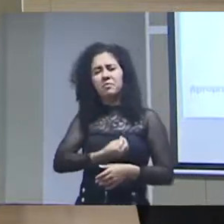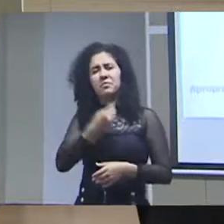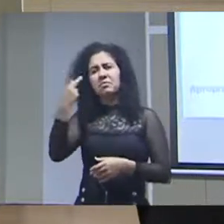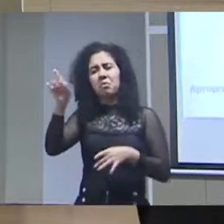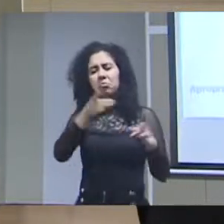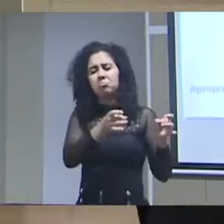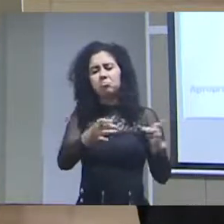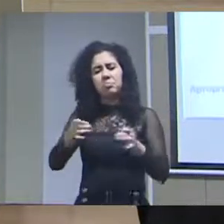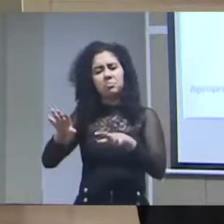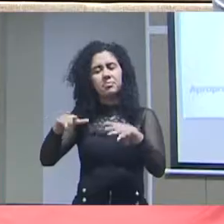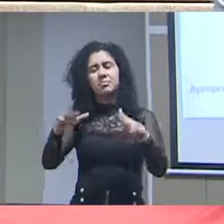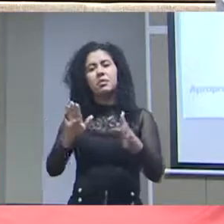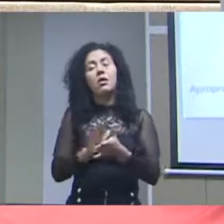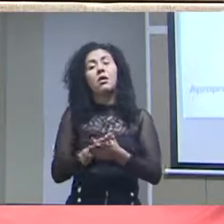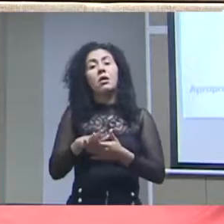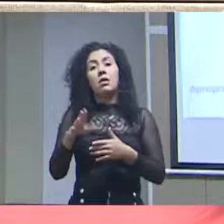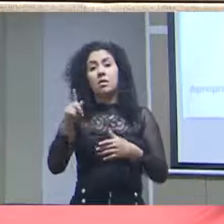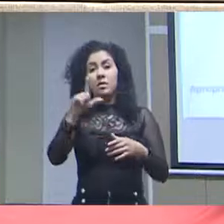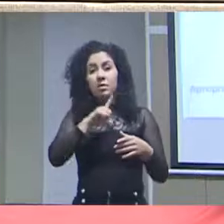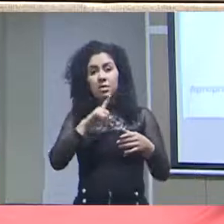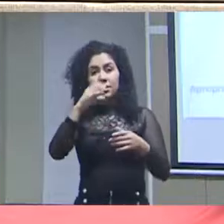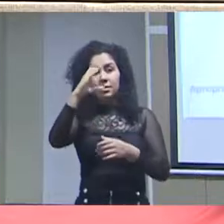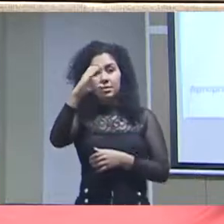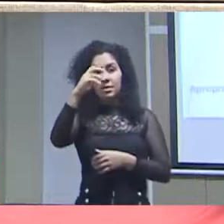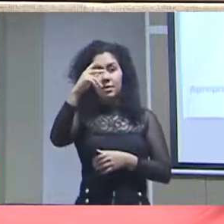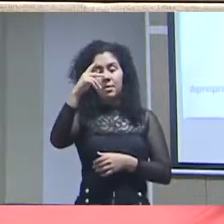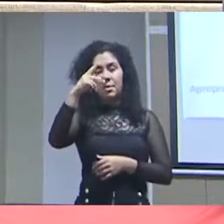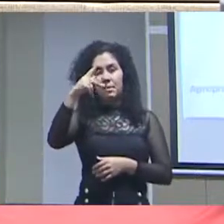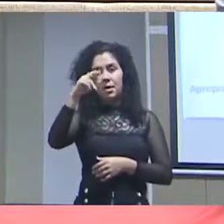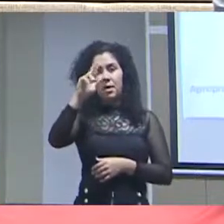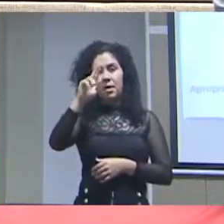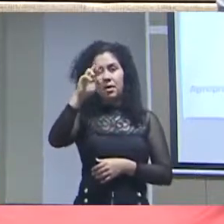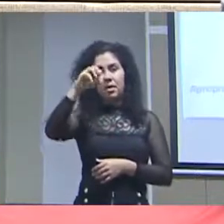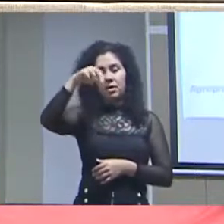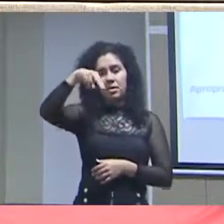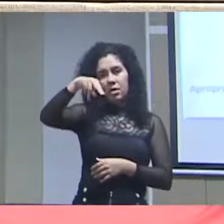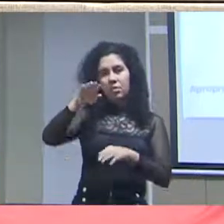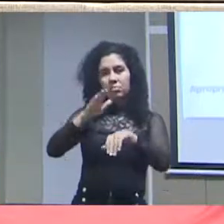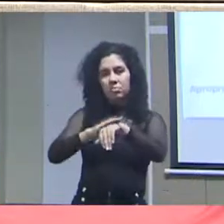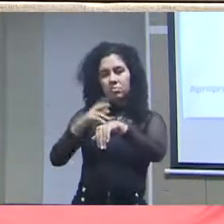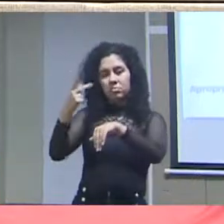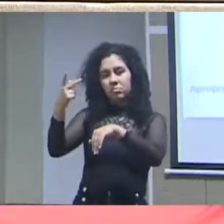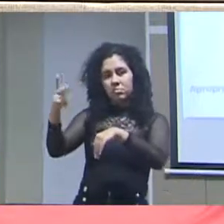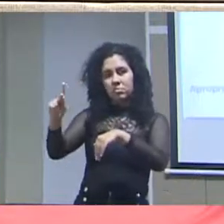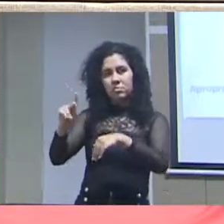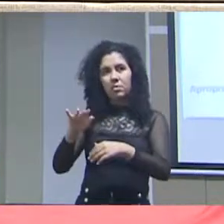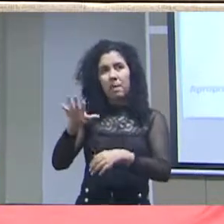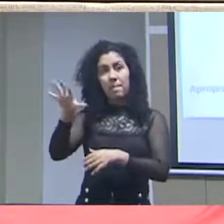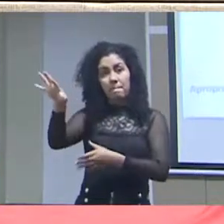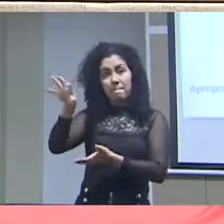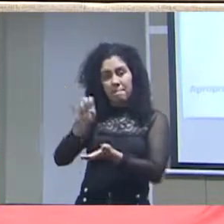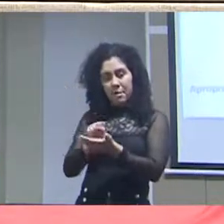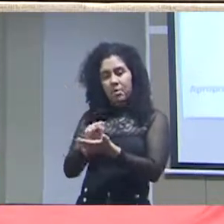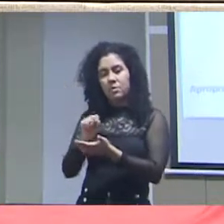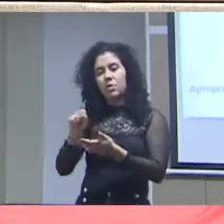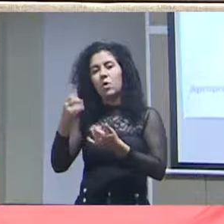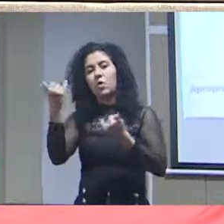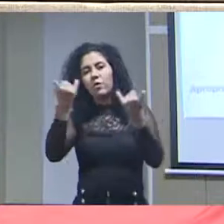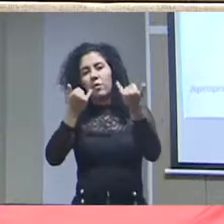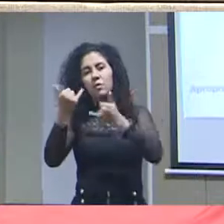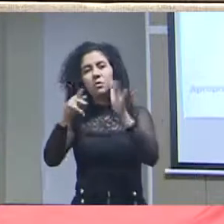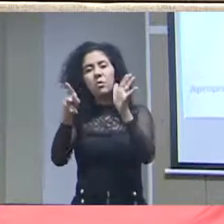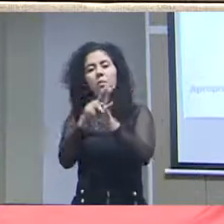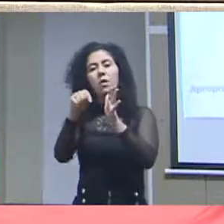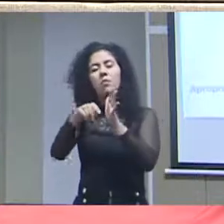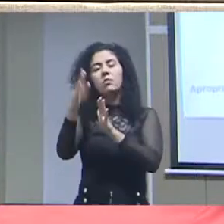também fez uma outra coisa, que é, ele pegou os dados da CPRM, a CPRM, que é a área para exploração mineral